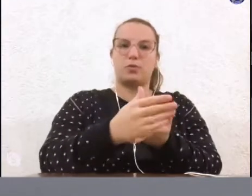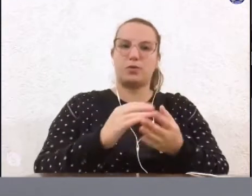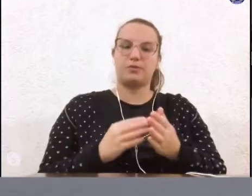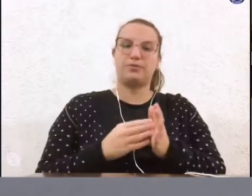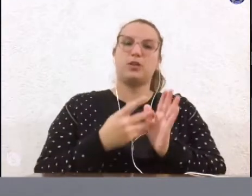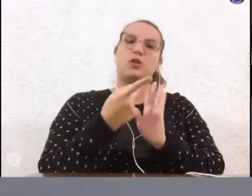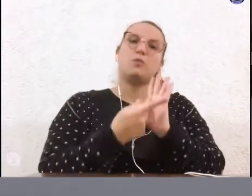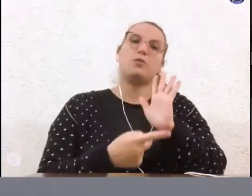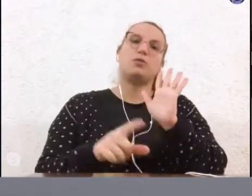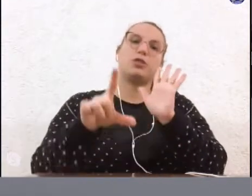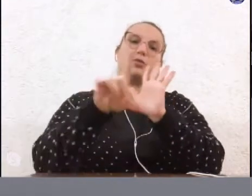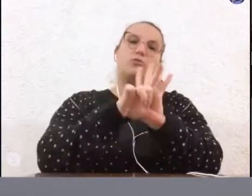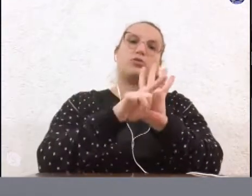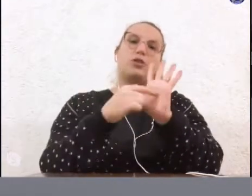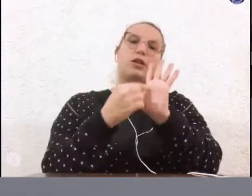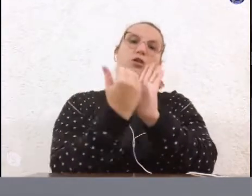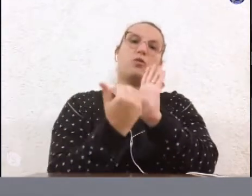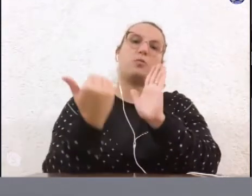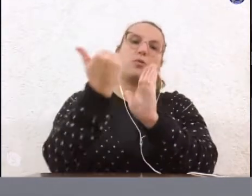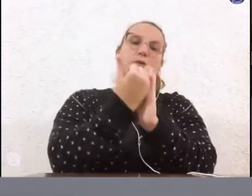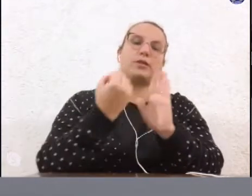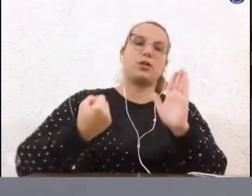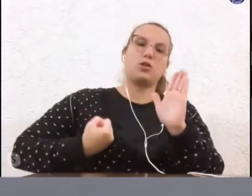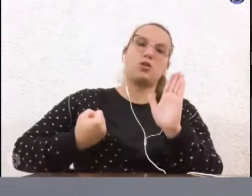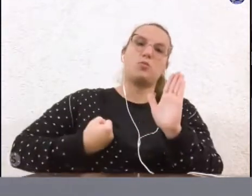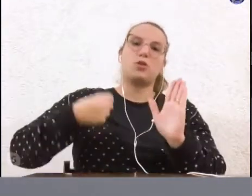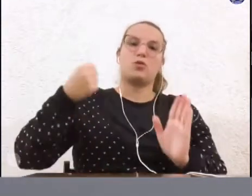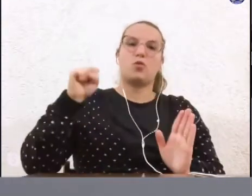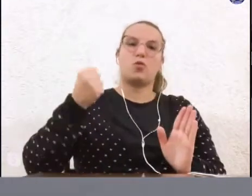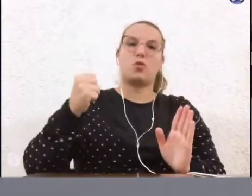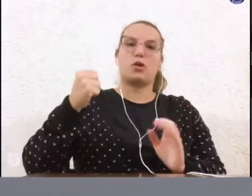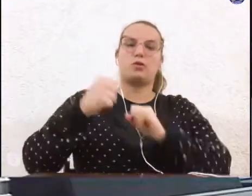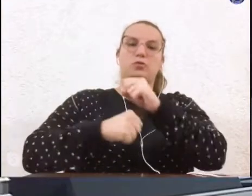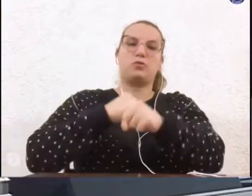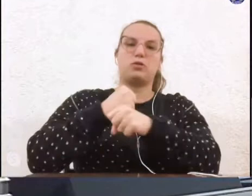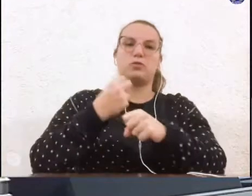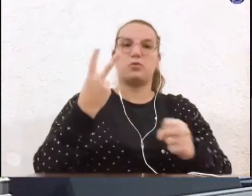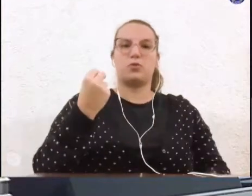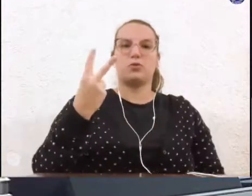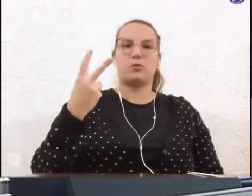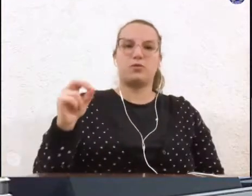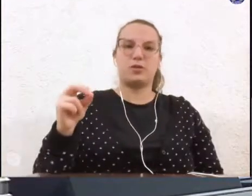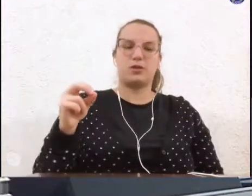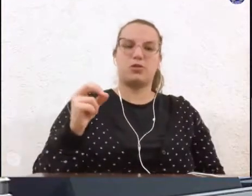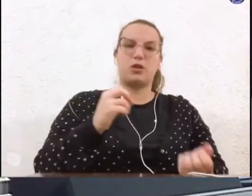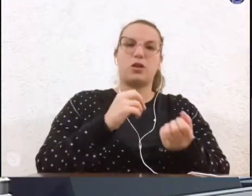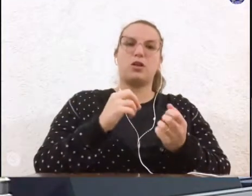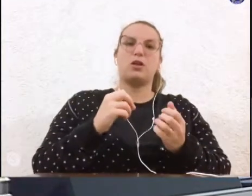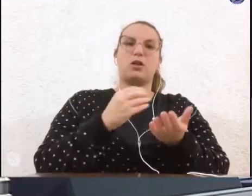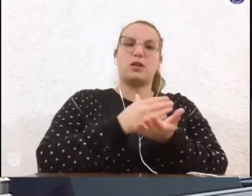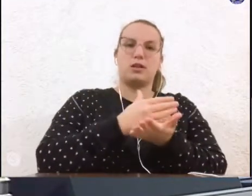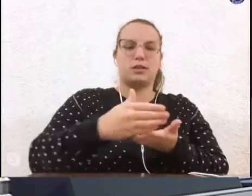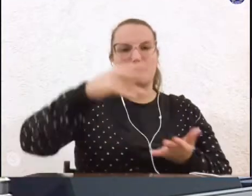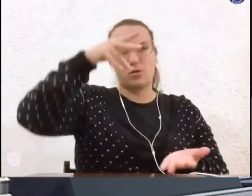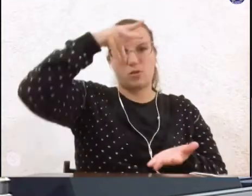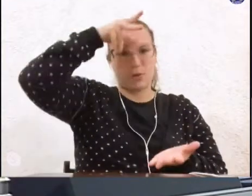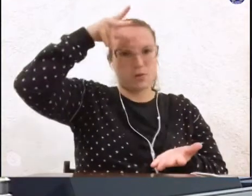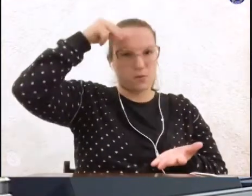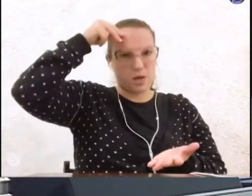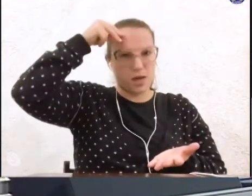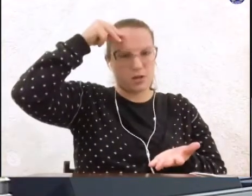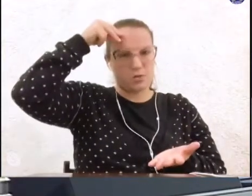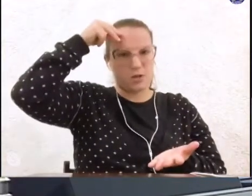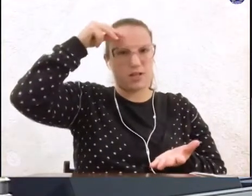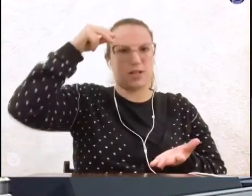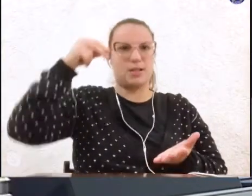Projeto de Lei Complementar nº 8 de 2020, de iniciativa do Prefeito Municipal, que